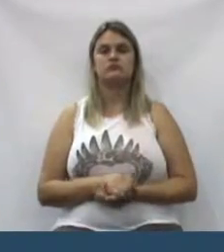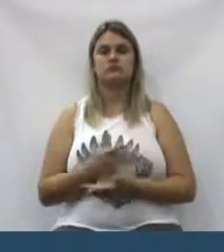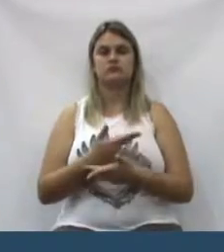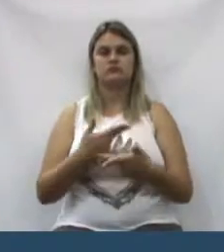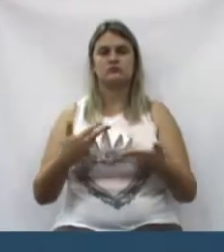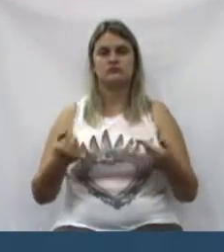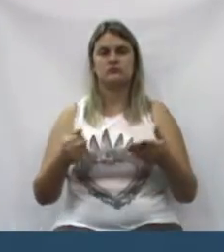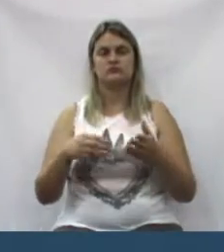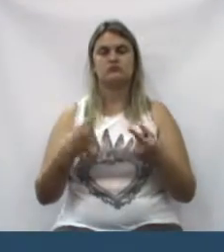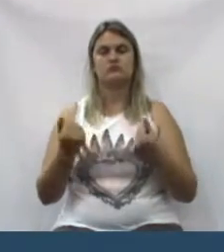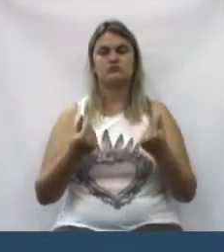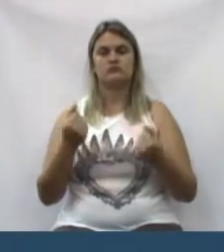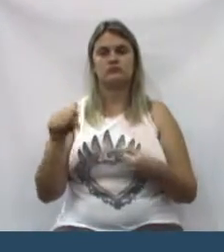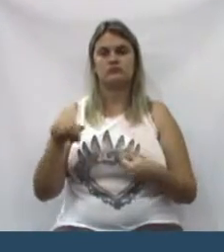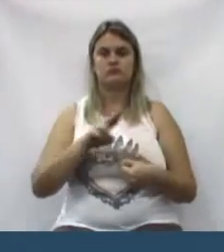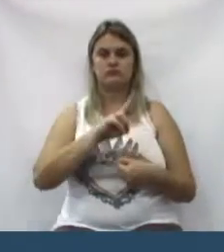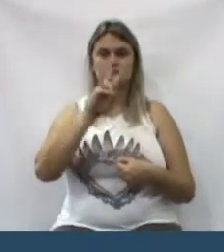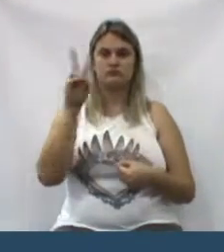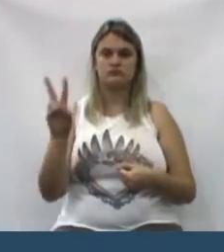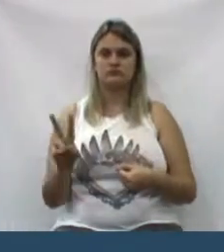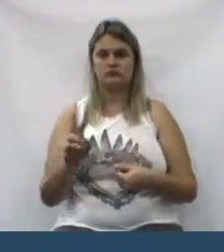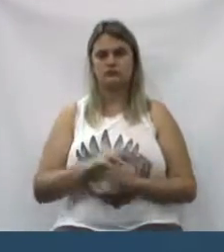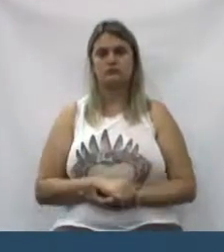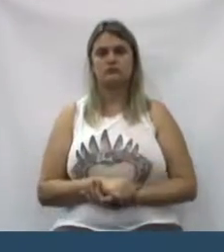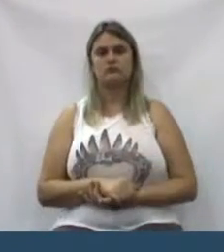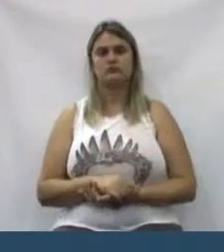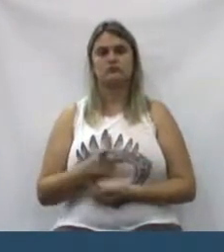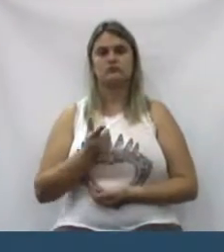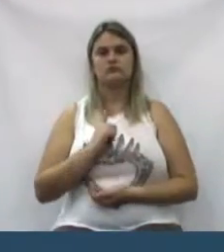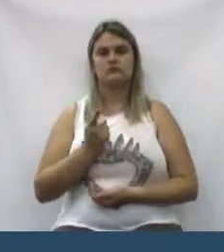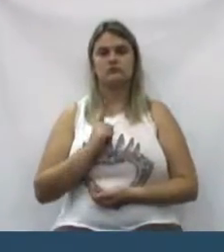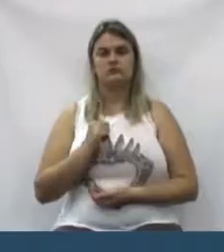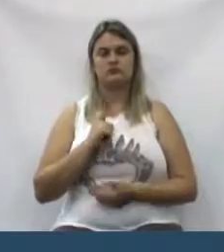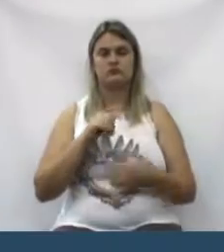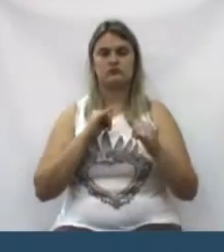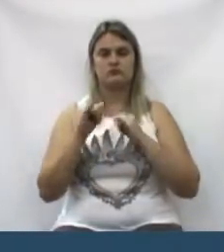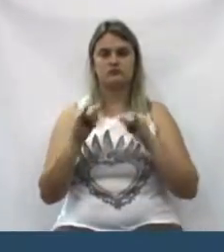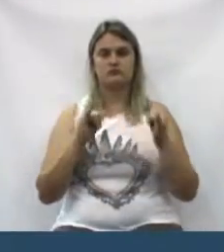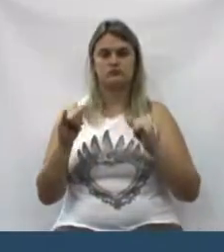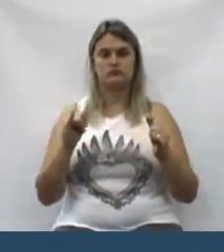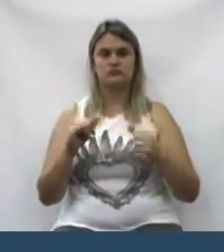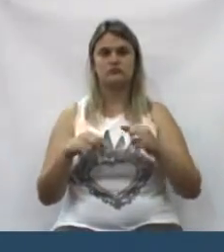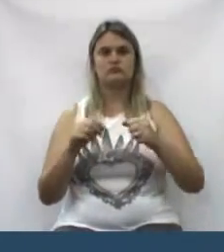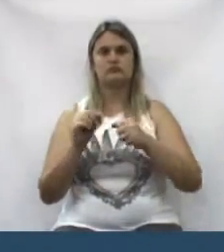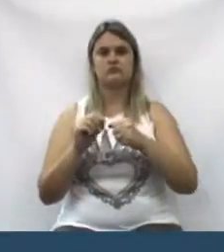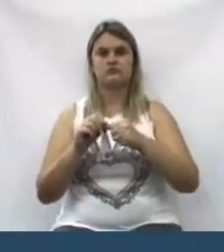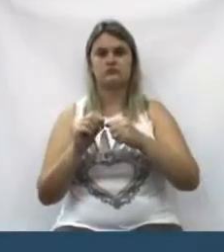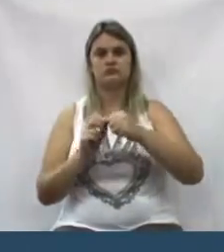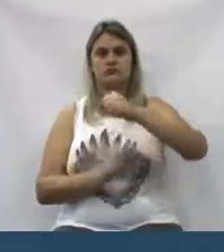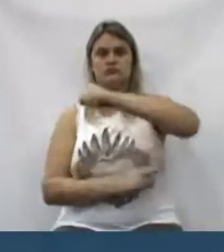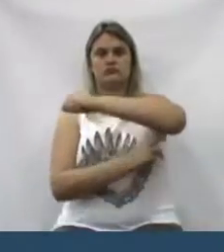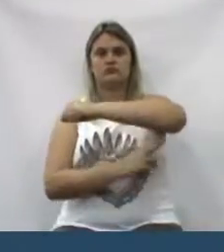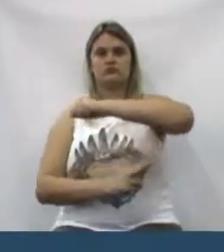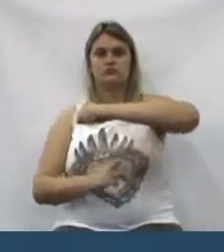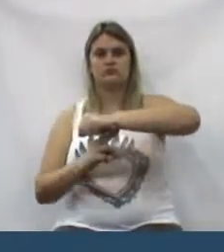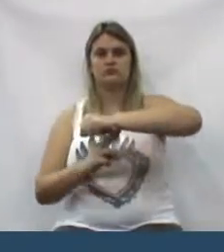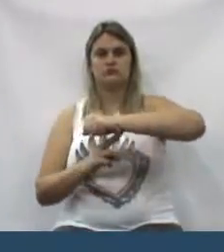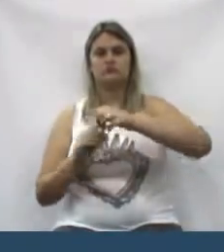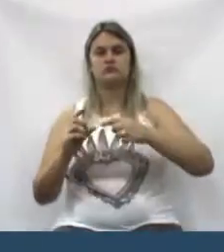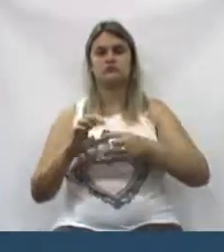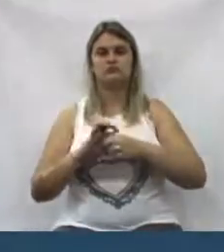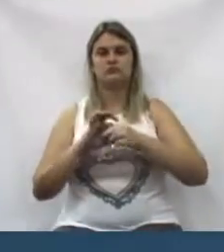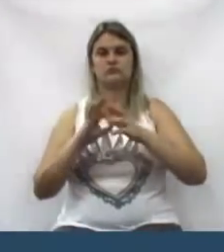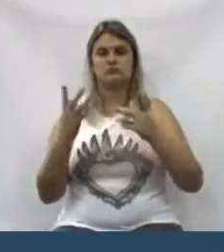de recursos para a União da Vitória. Temos aí a divulgação da ponte que está sendo